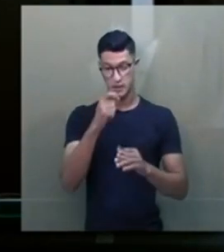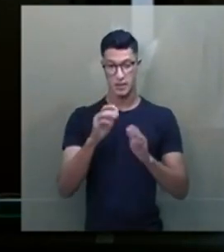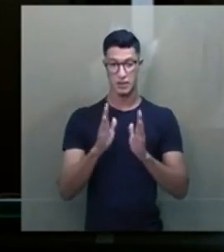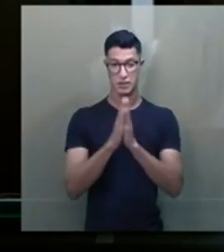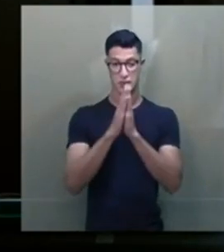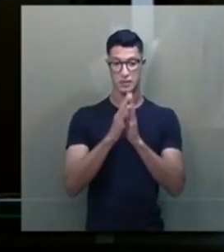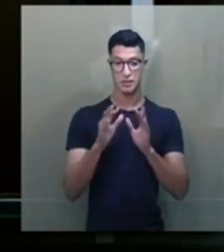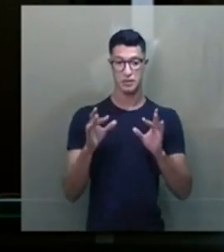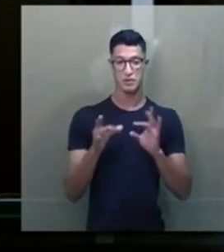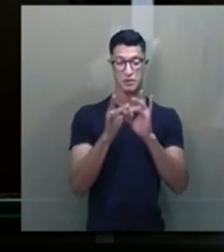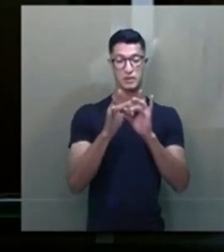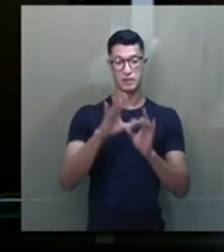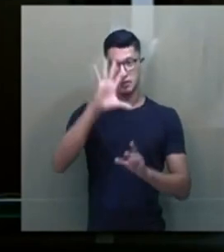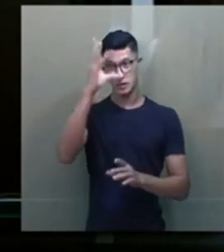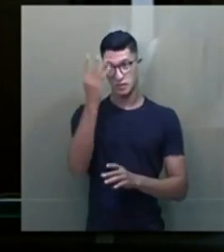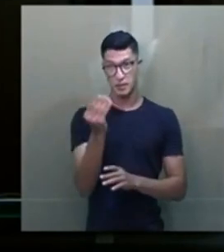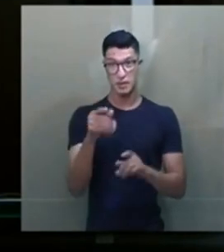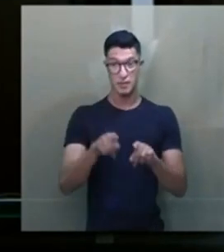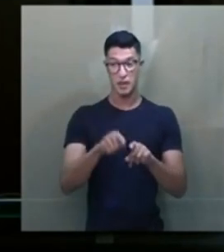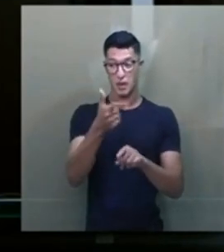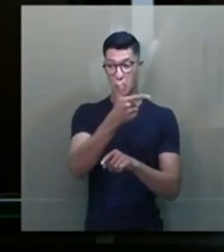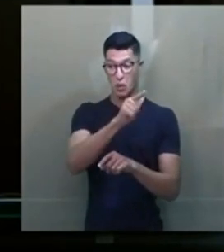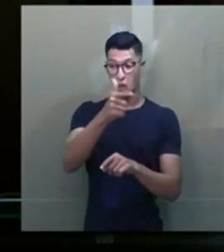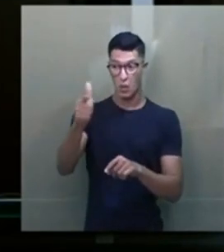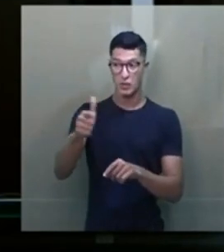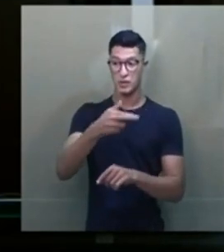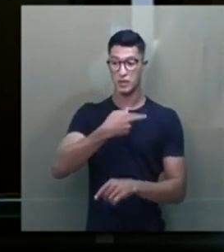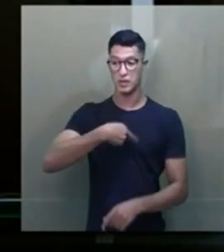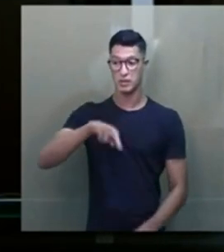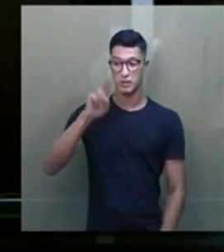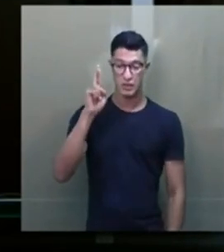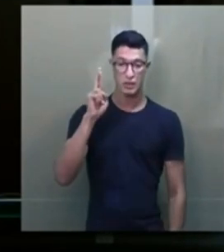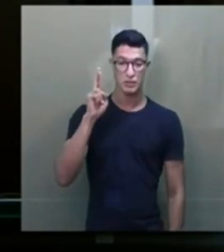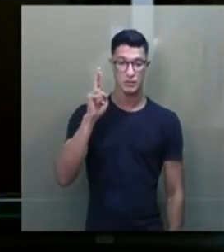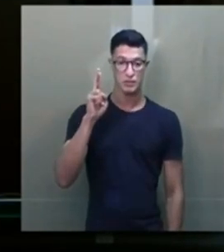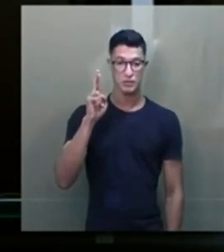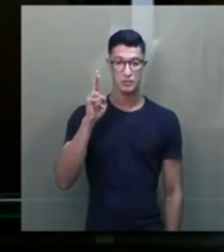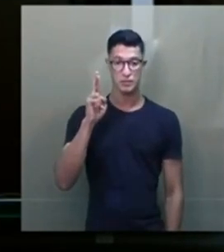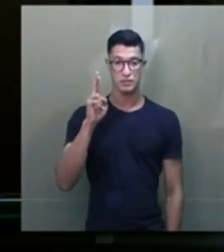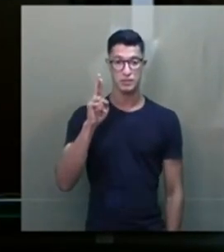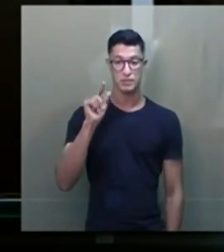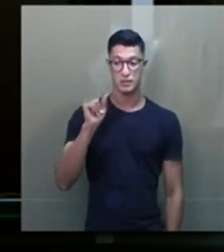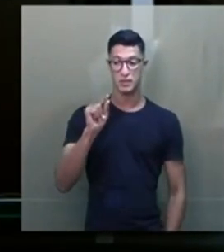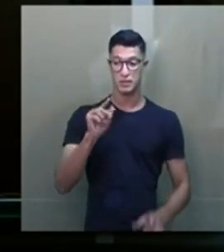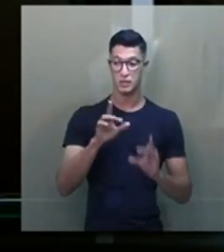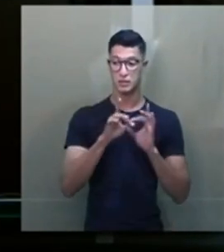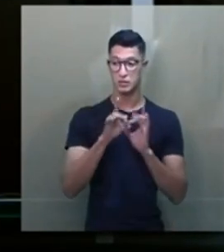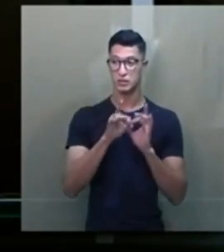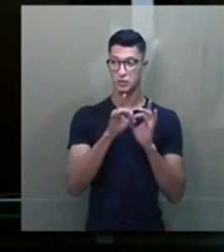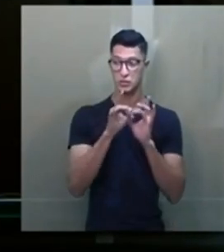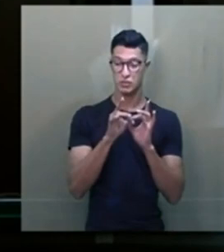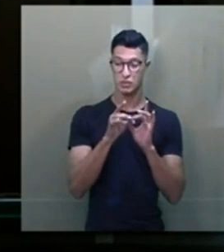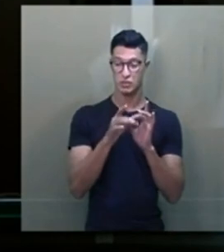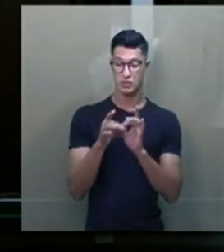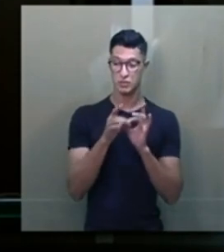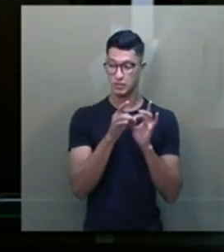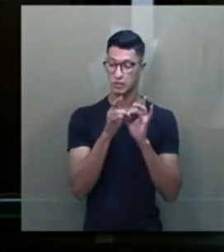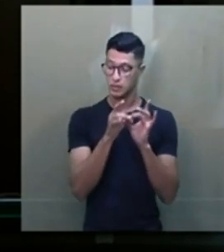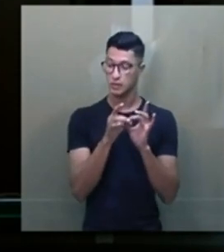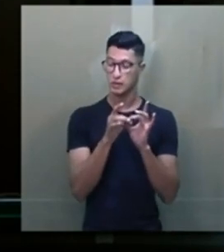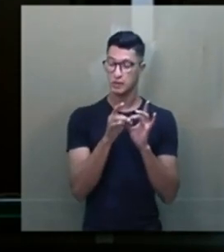aos espíritas e outras denominações religiosas que se juntam, se unem